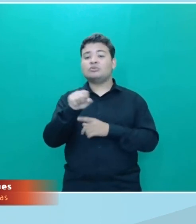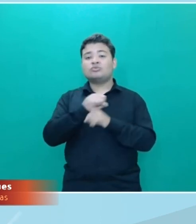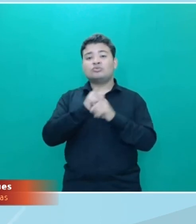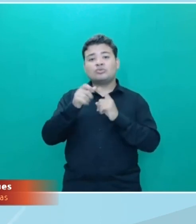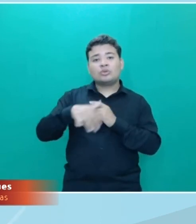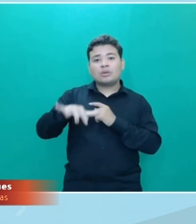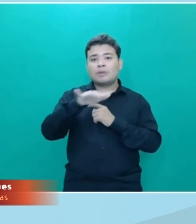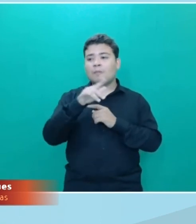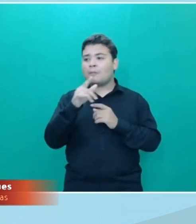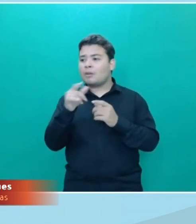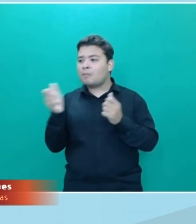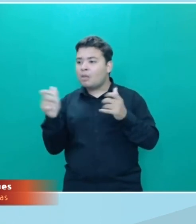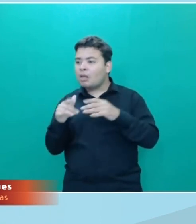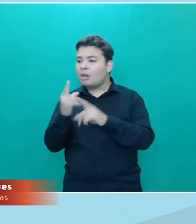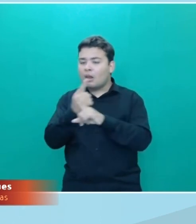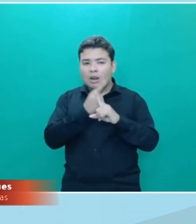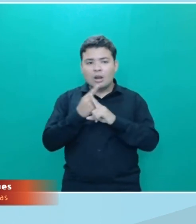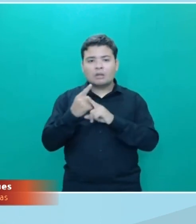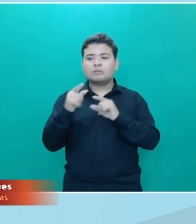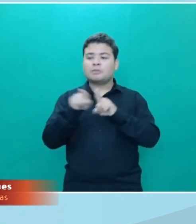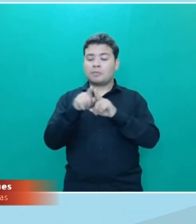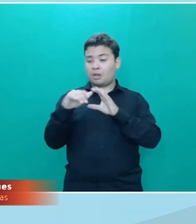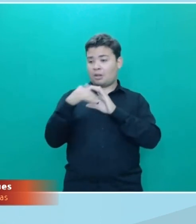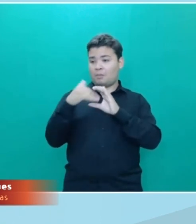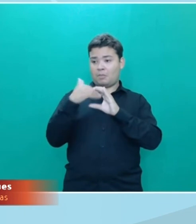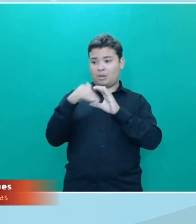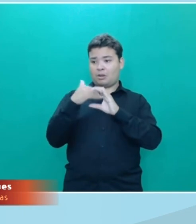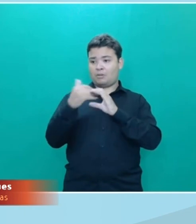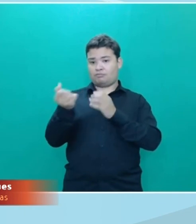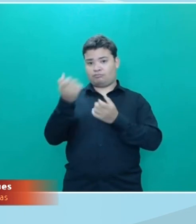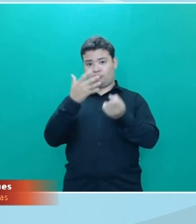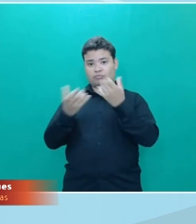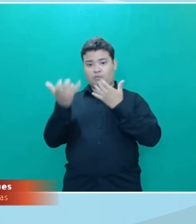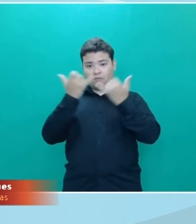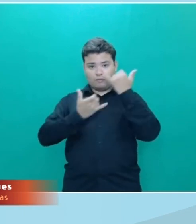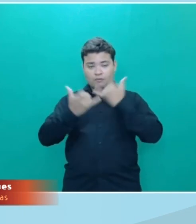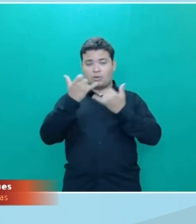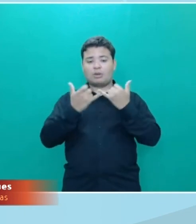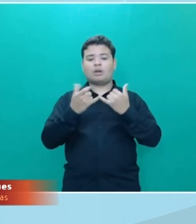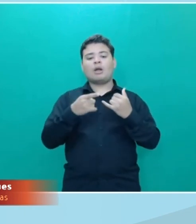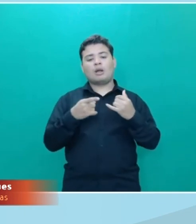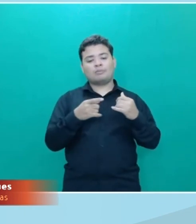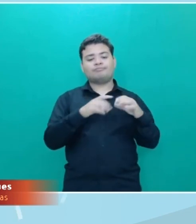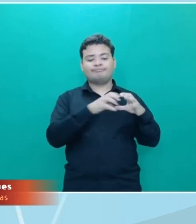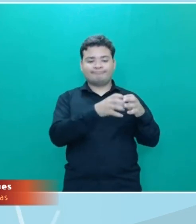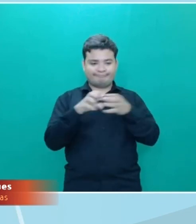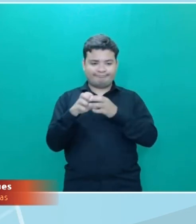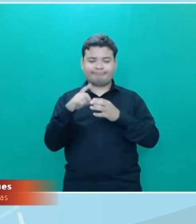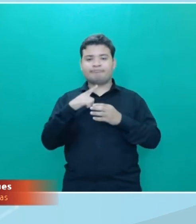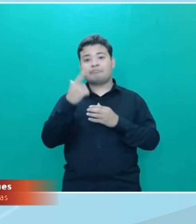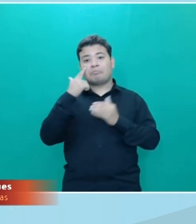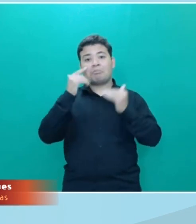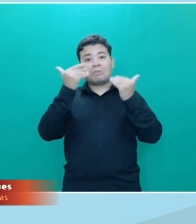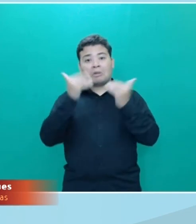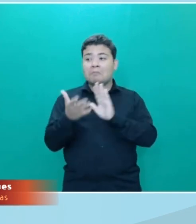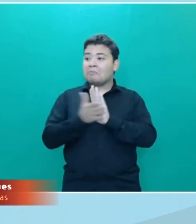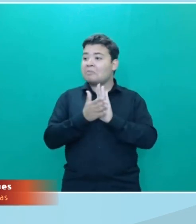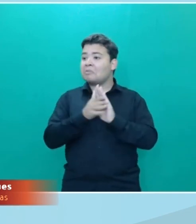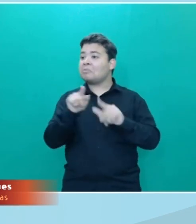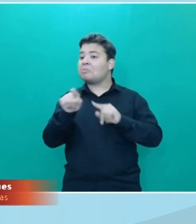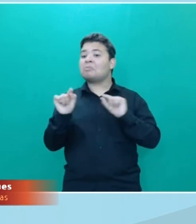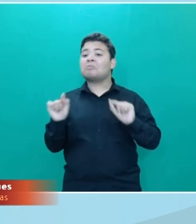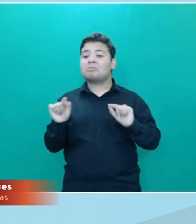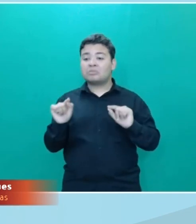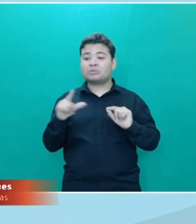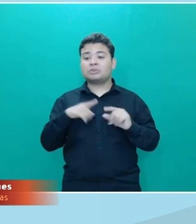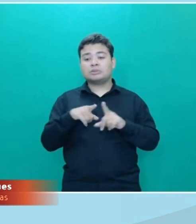de informações pelo e-mail as equipes da Secretaria de Cultura e do Conselho Estadual de Cultura vão analisar as propostas e vão